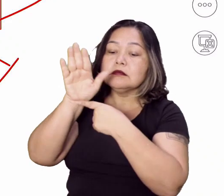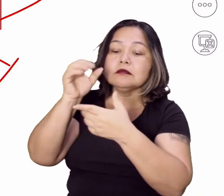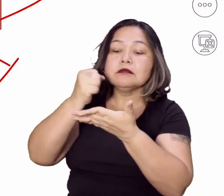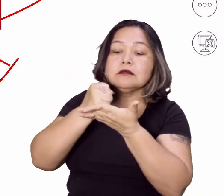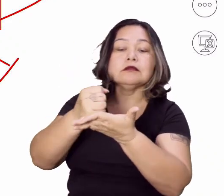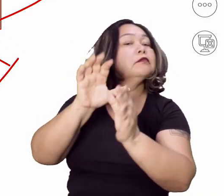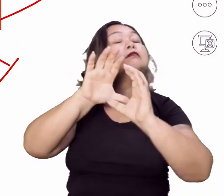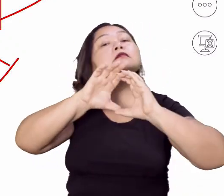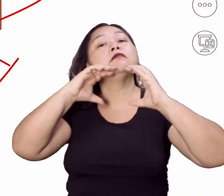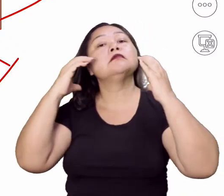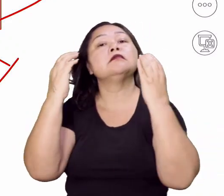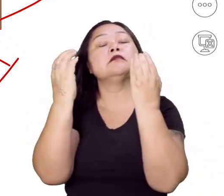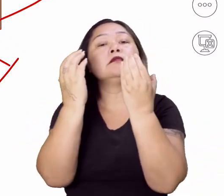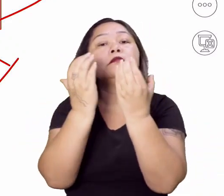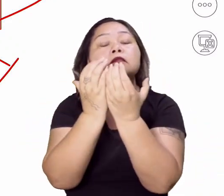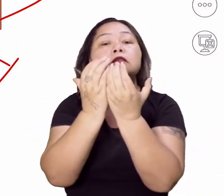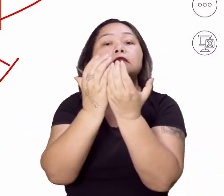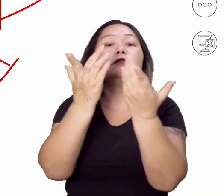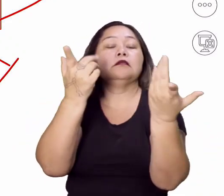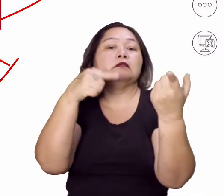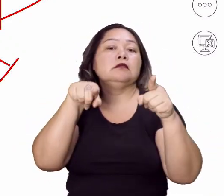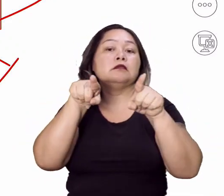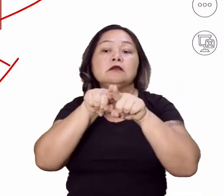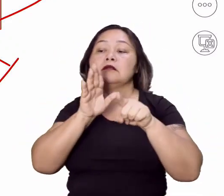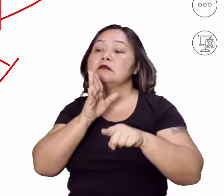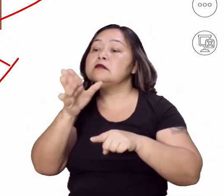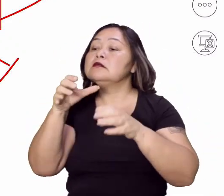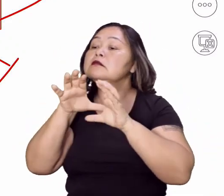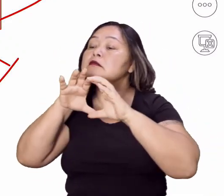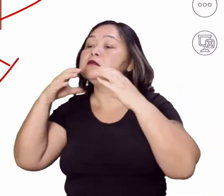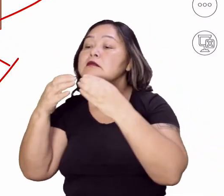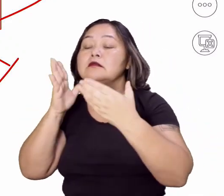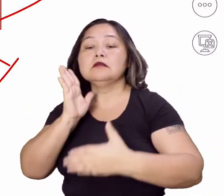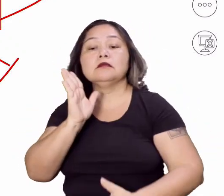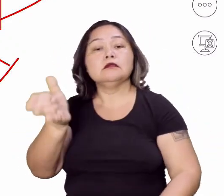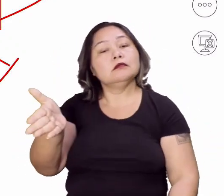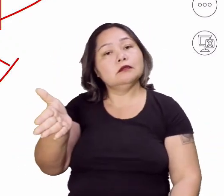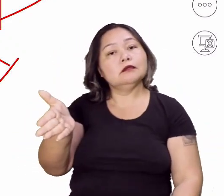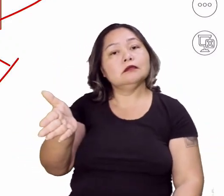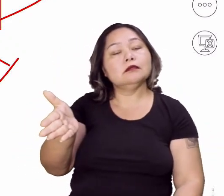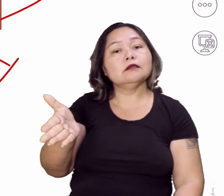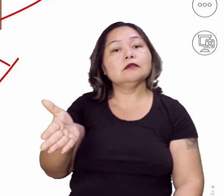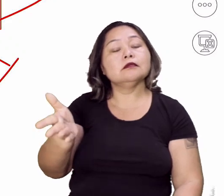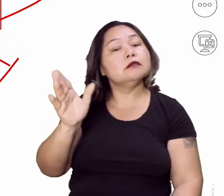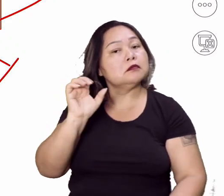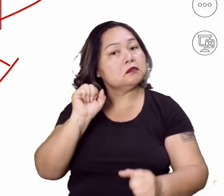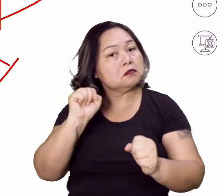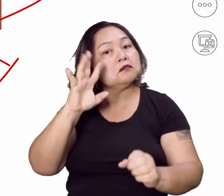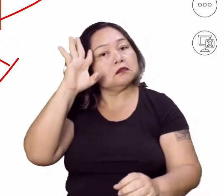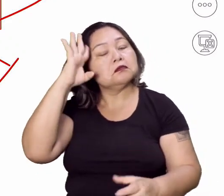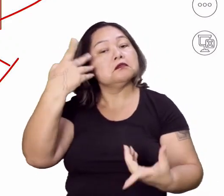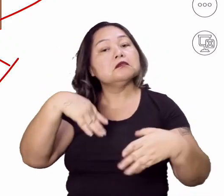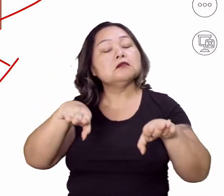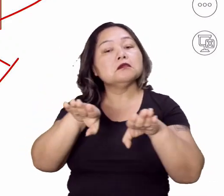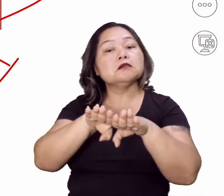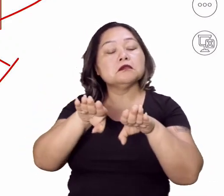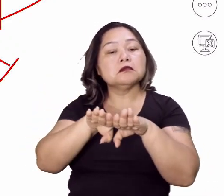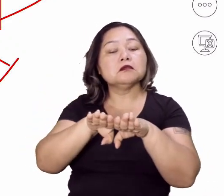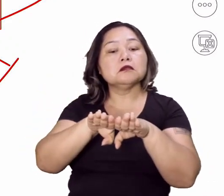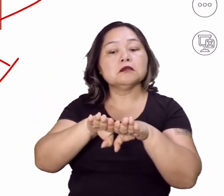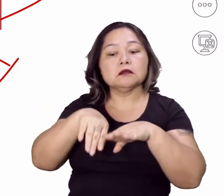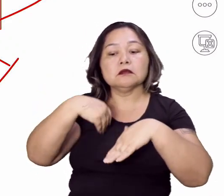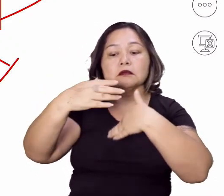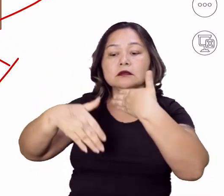comunidade, para ajudar um determinado grupo específico, tá? Isso pode acontecer também a partir